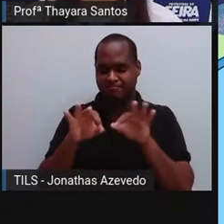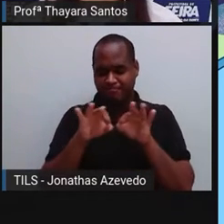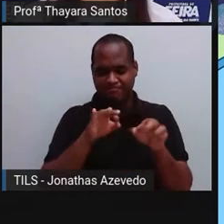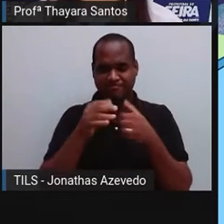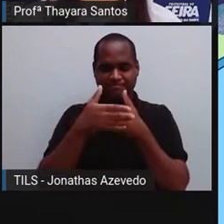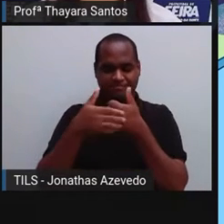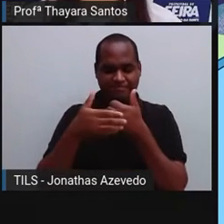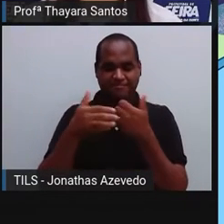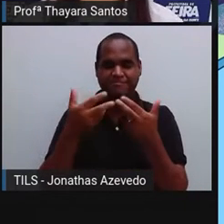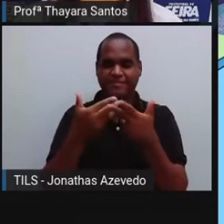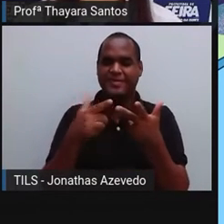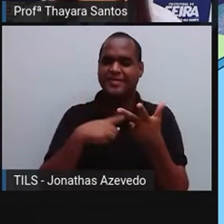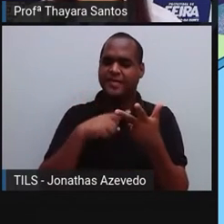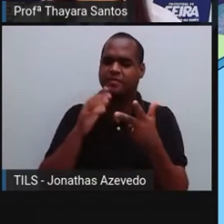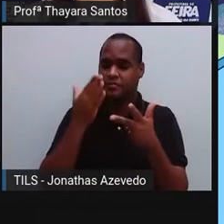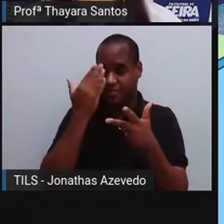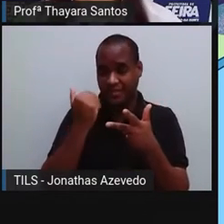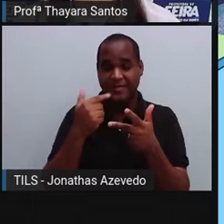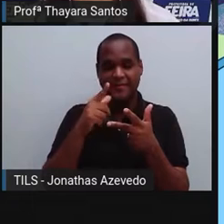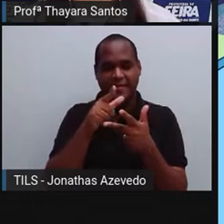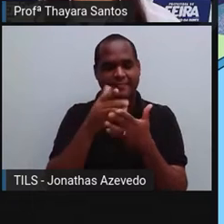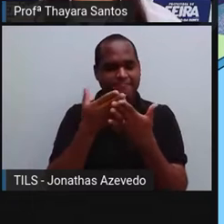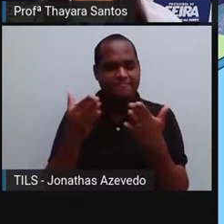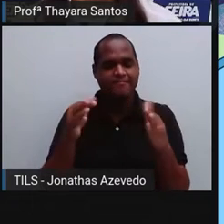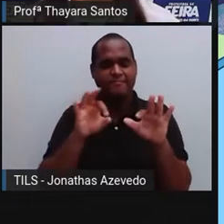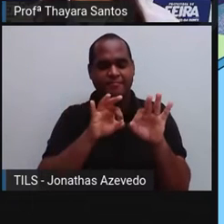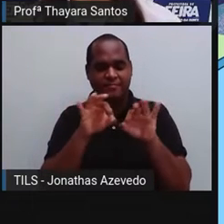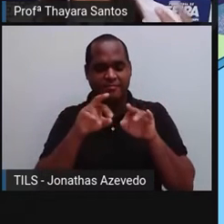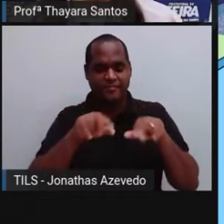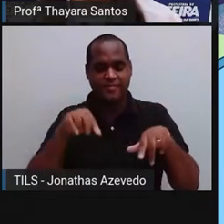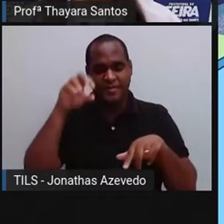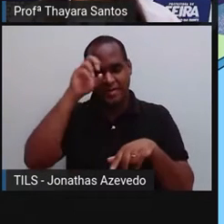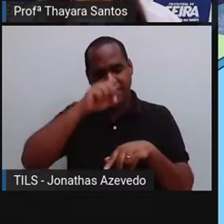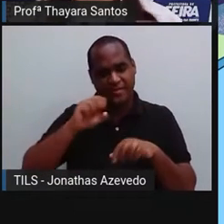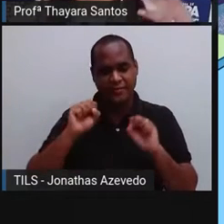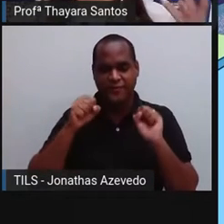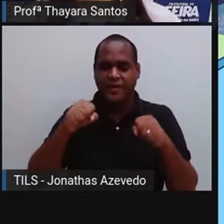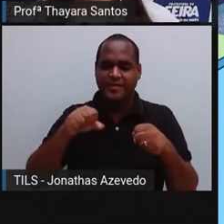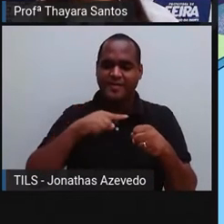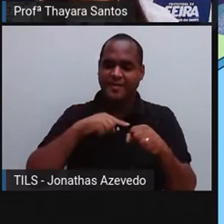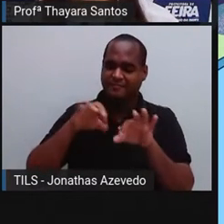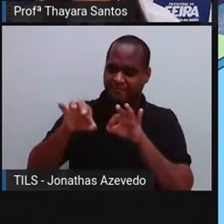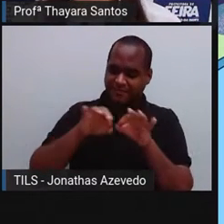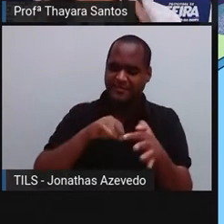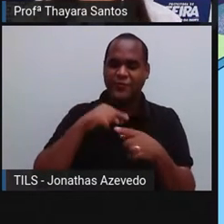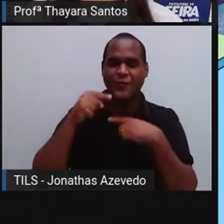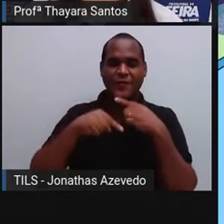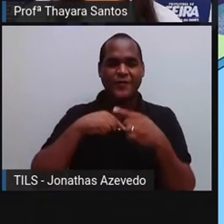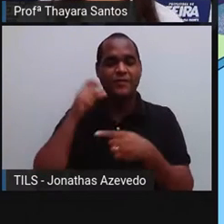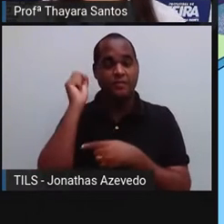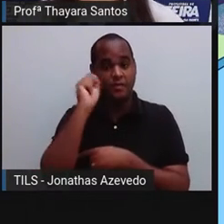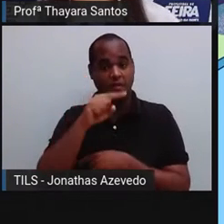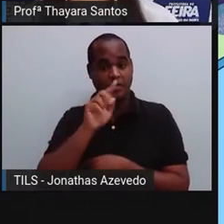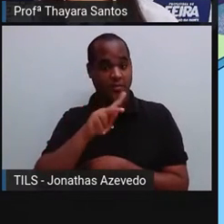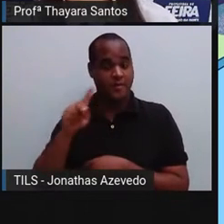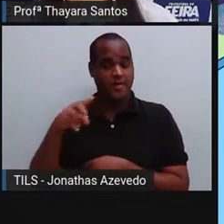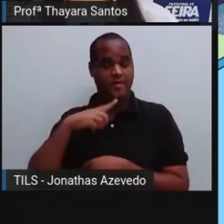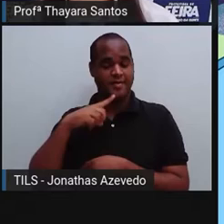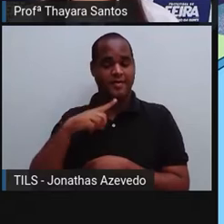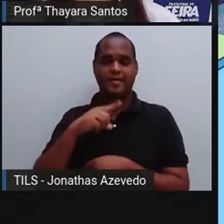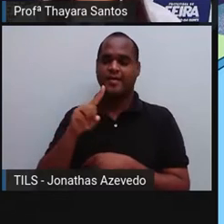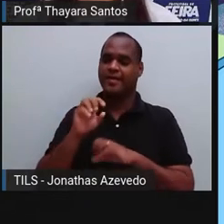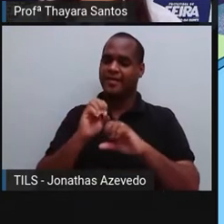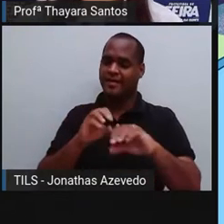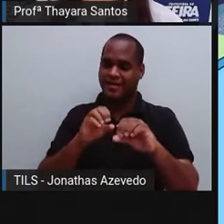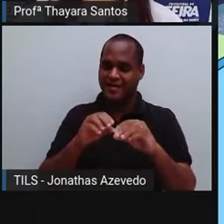muito carinho para vocês, então saber que vocês estão aí do outro lado aprendendo, se esforçando, anotando as dúvidas, tirando com os professores nas